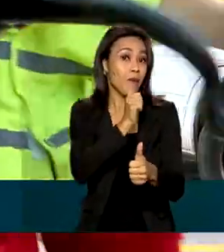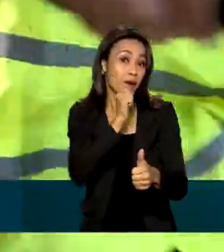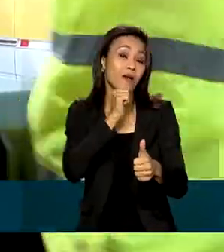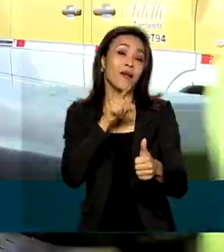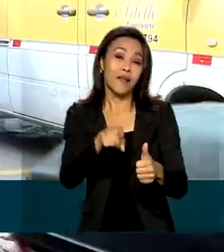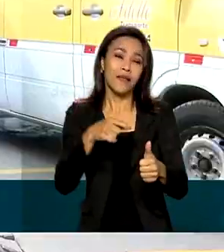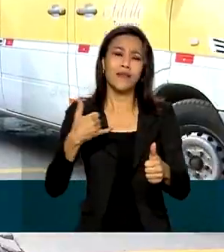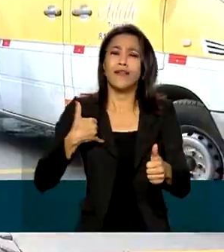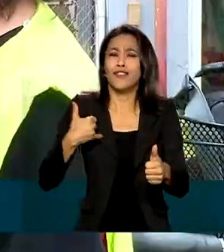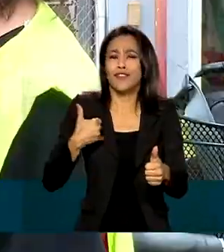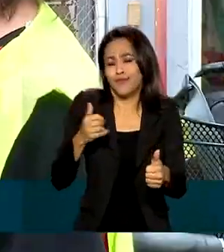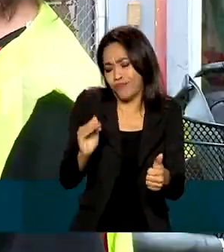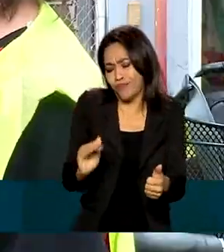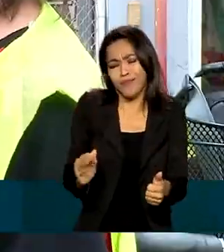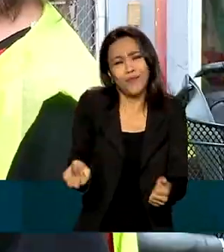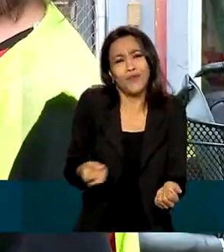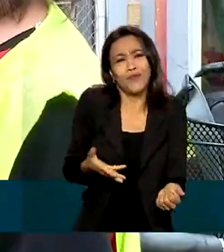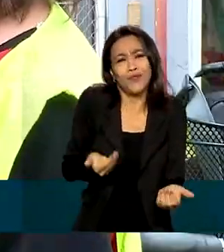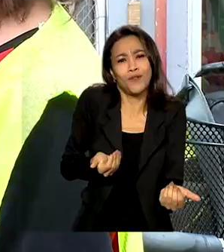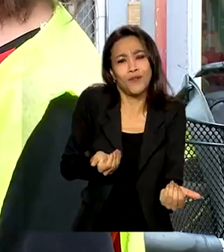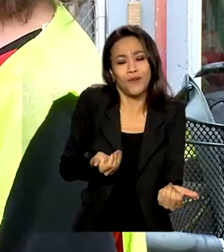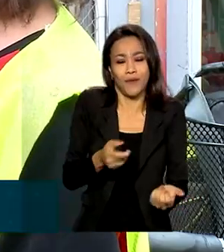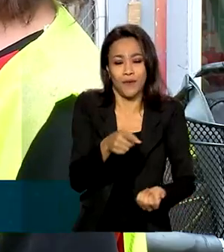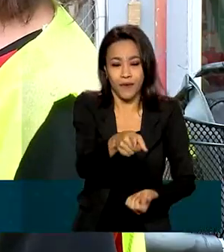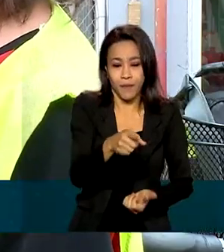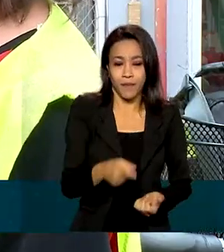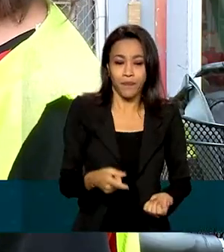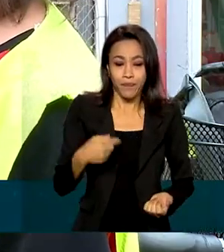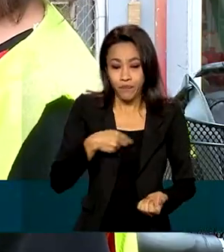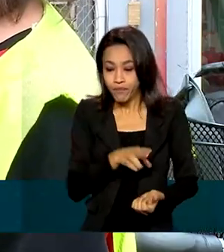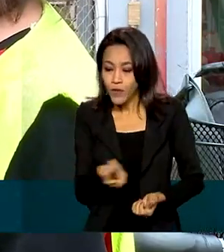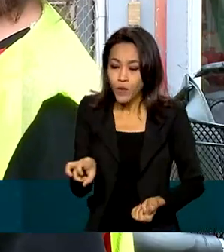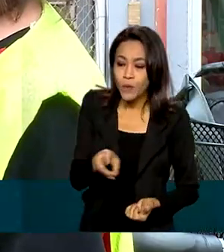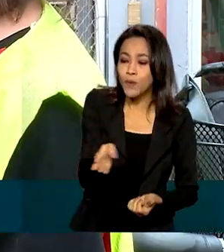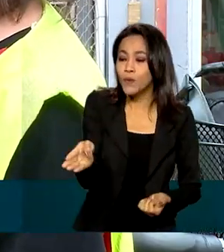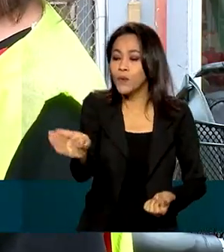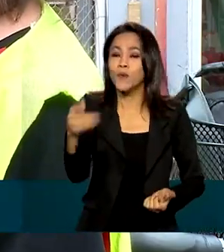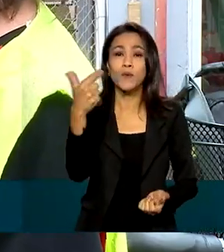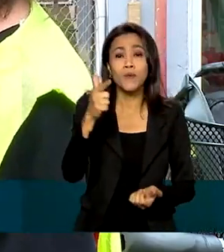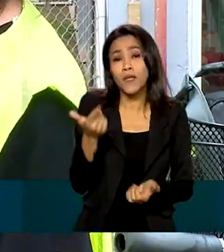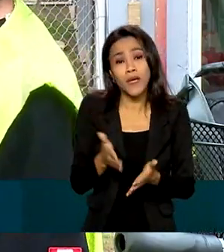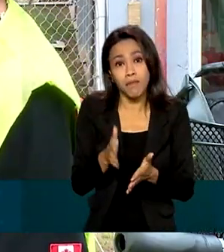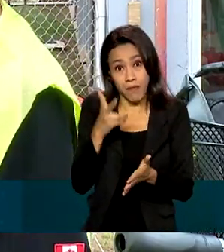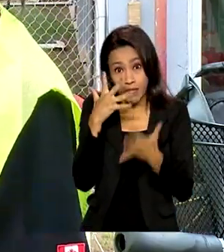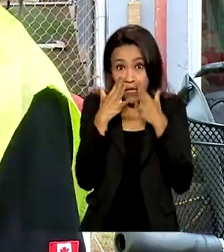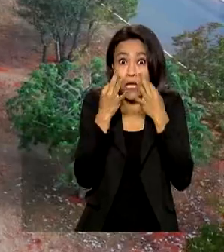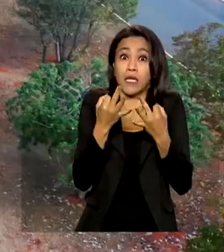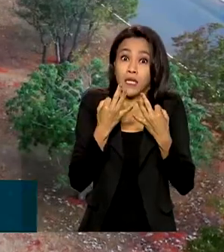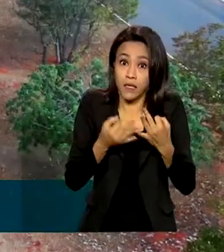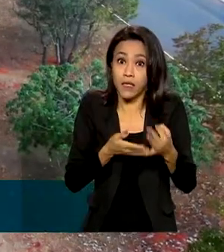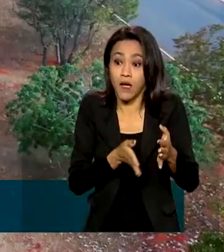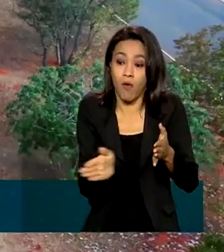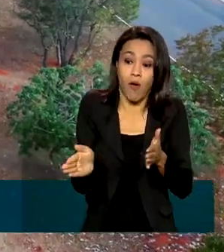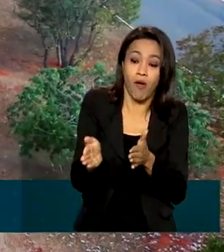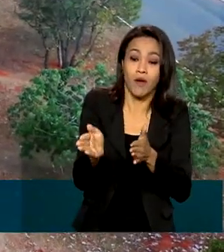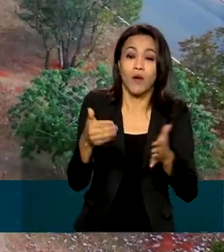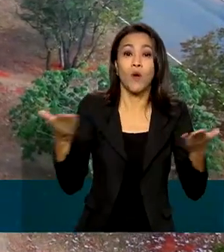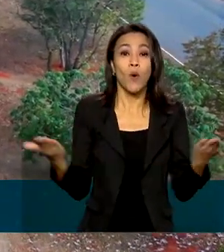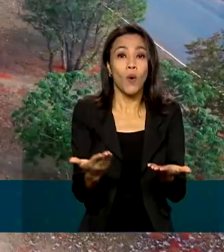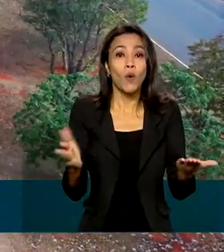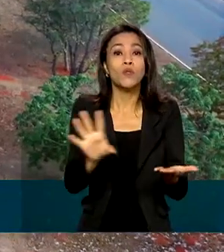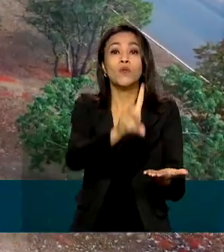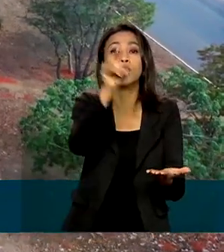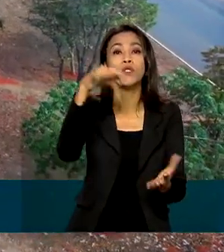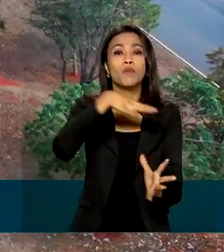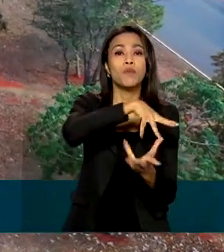pedalam desde novinhos. A maioria é ciclovia, não tem muita rua, mas mesmo assim a gente tem que prestar atenção. O Dia Mundial Sem Carro